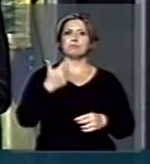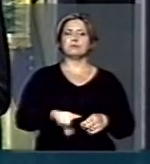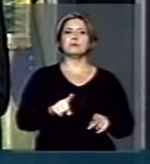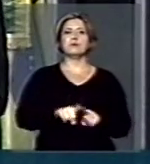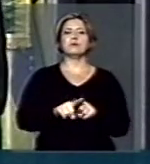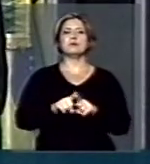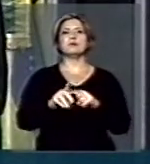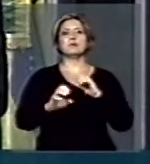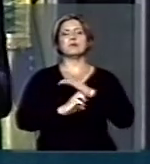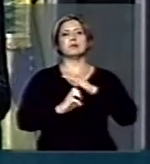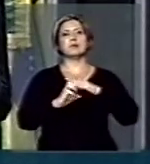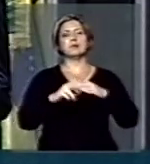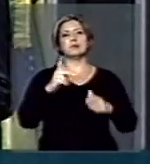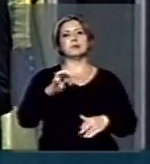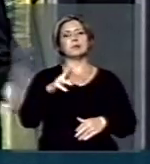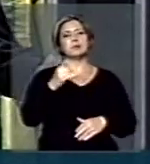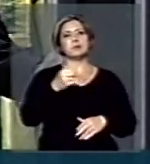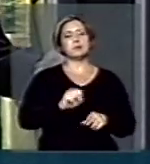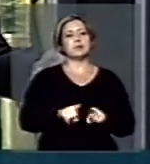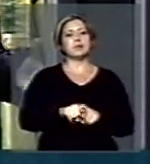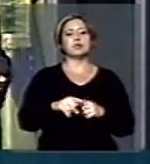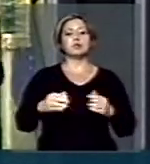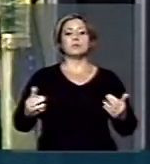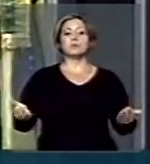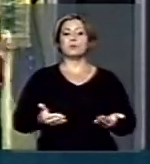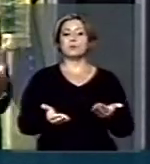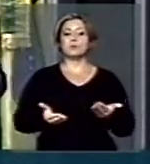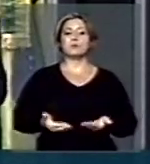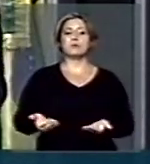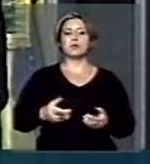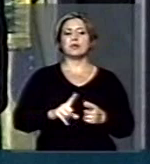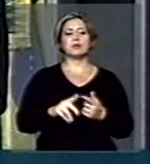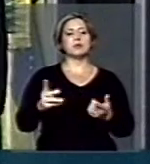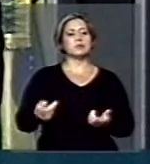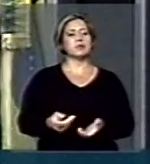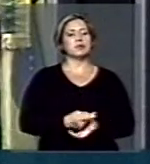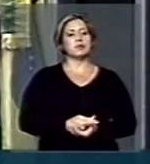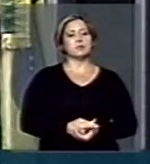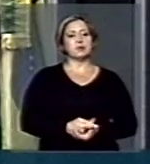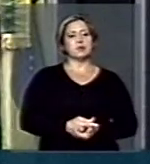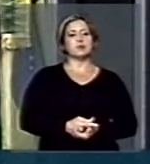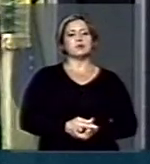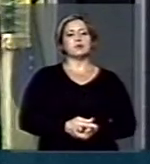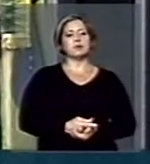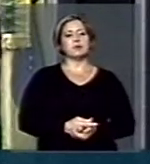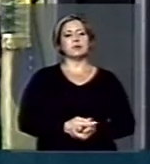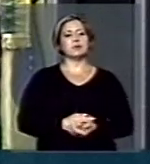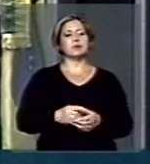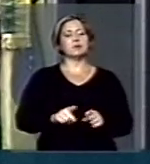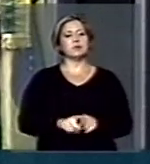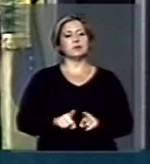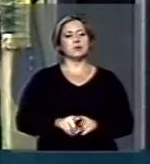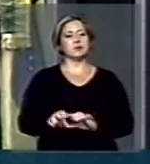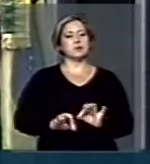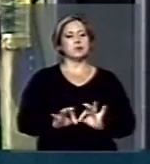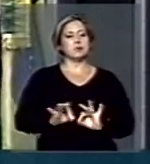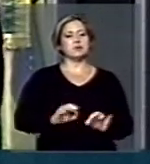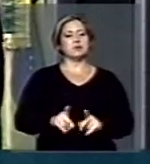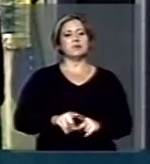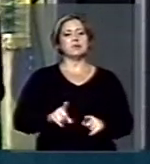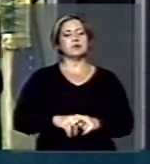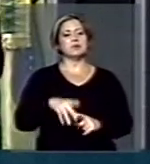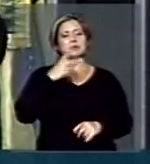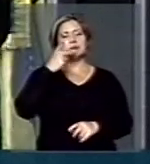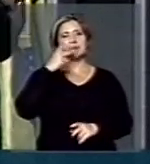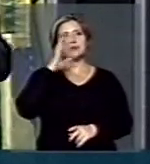maiores empresas do mundo. Hoje, a Petrobras, infelizmente, hoje, ela está posta no lado mais